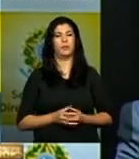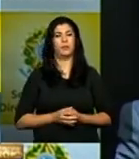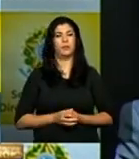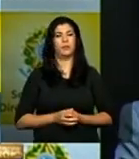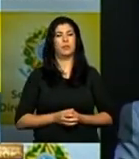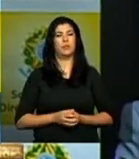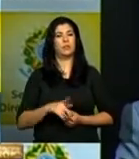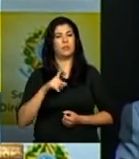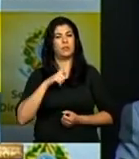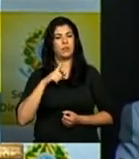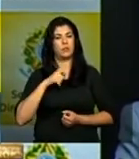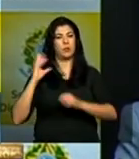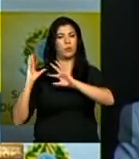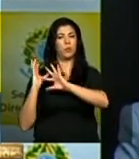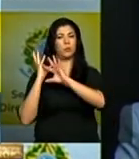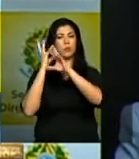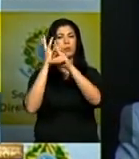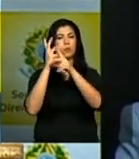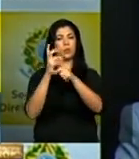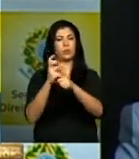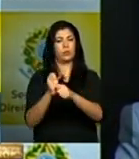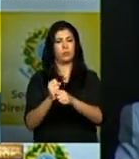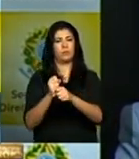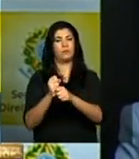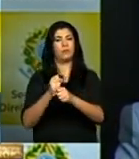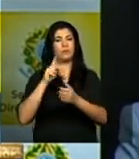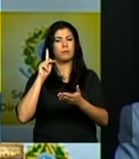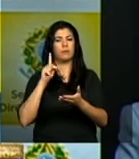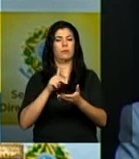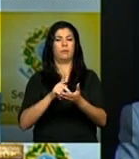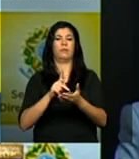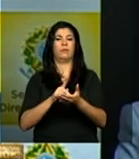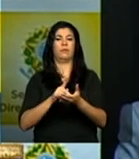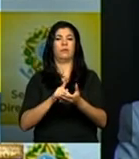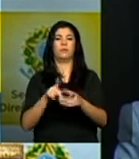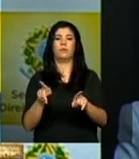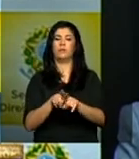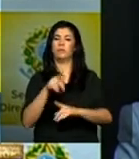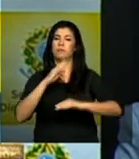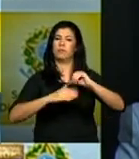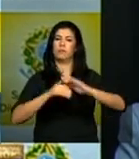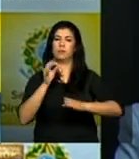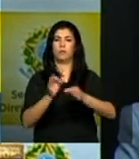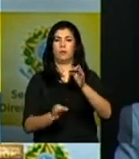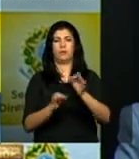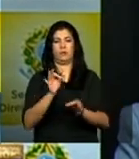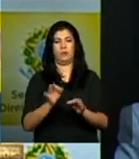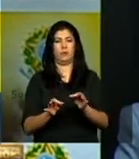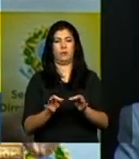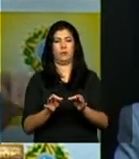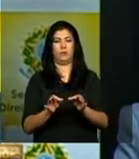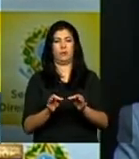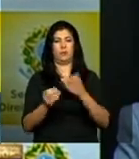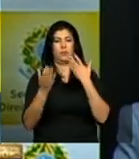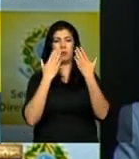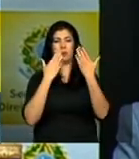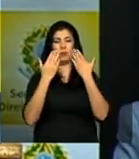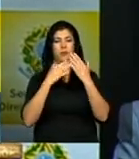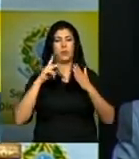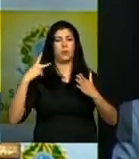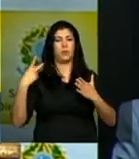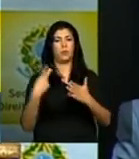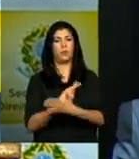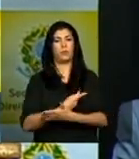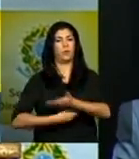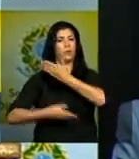com o resgate da memória da verdade e da justiça com relação ao período